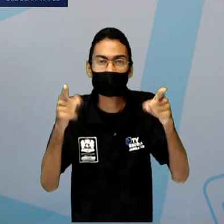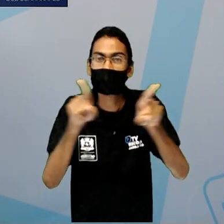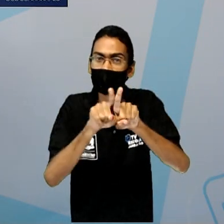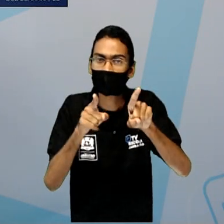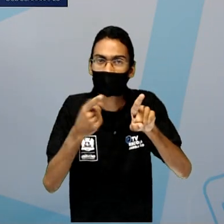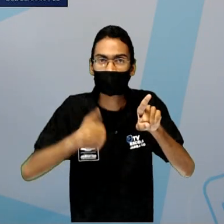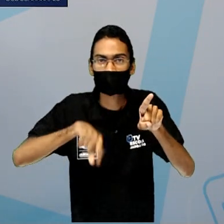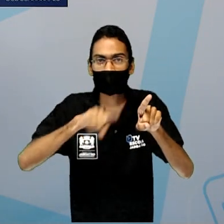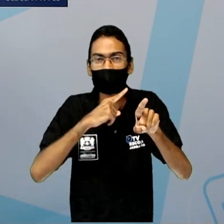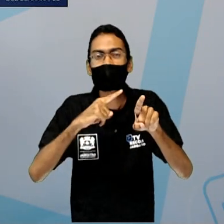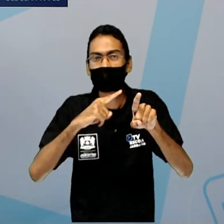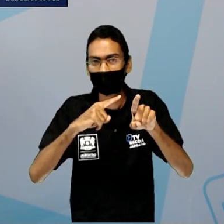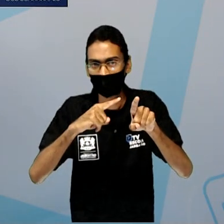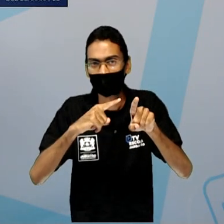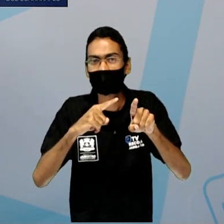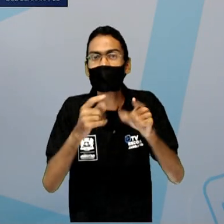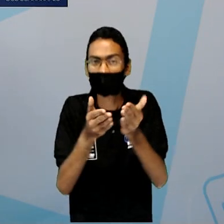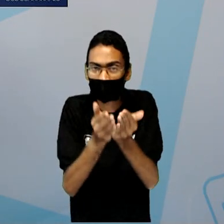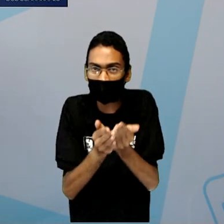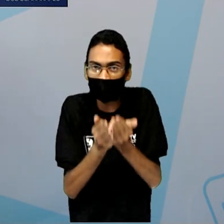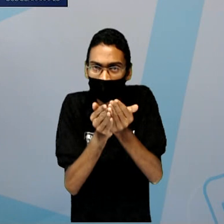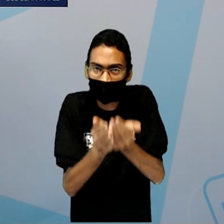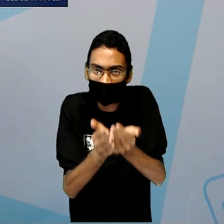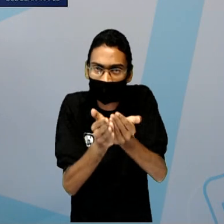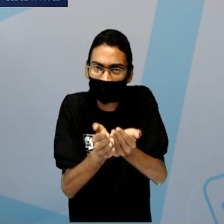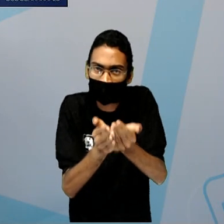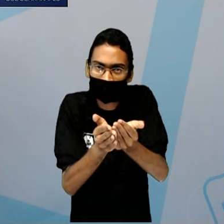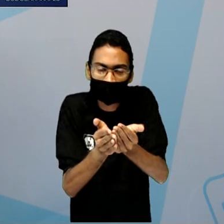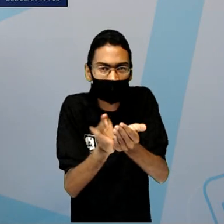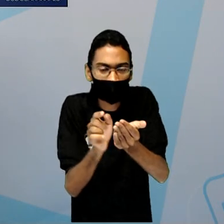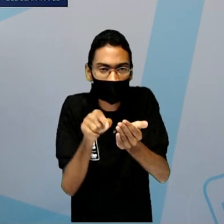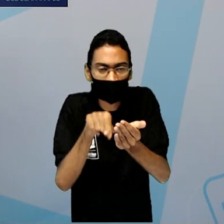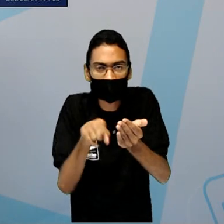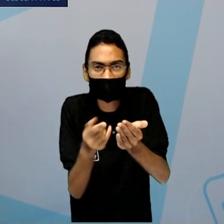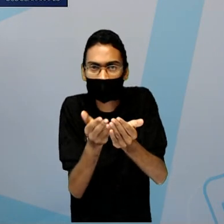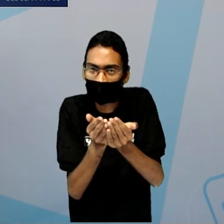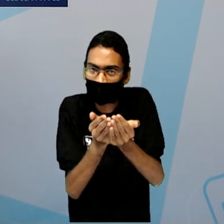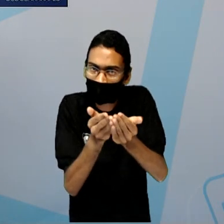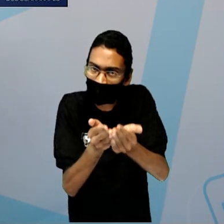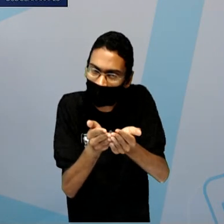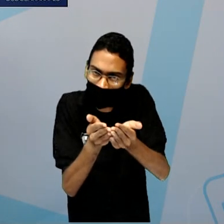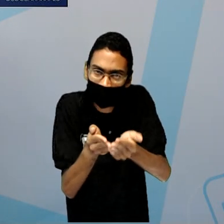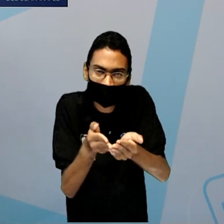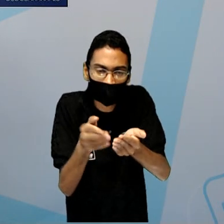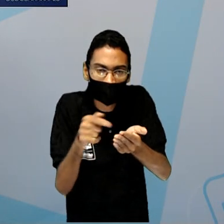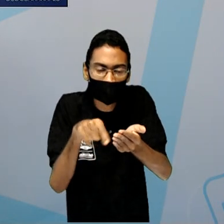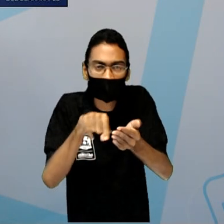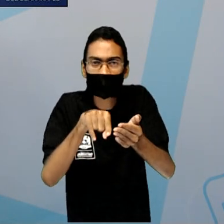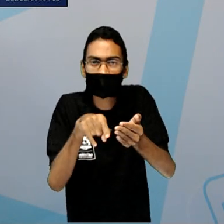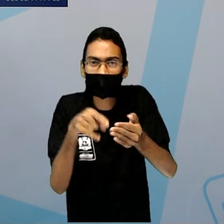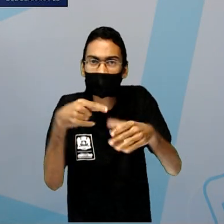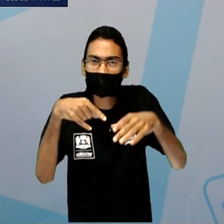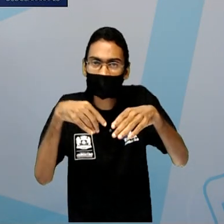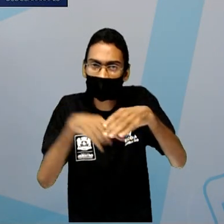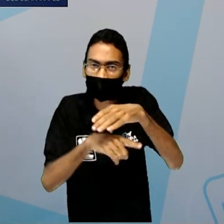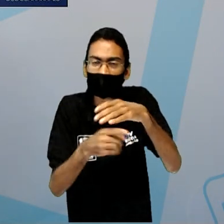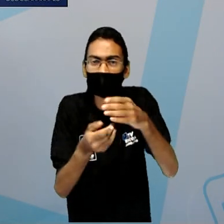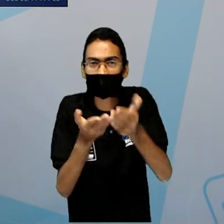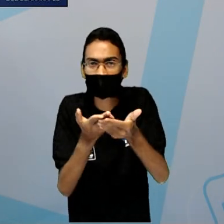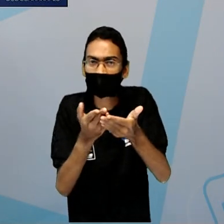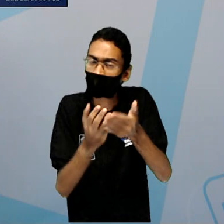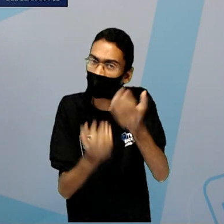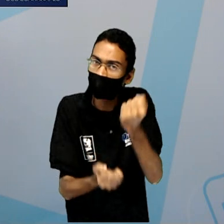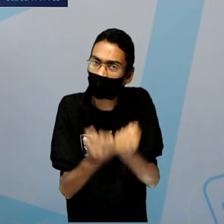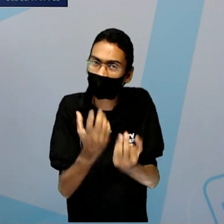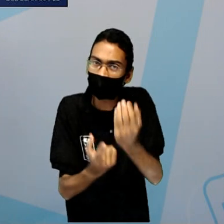de elevador de navios. Ou seja, o navio adentra o espaço da eclusa, é bombeada